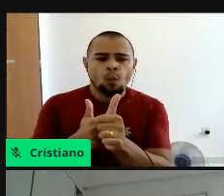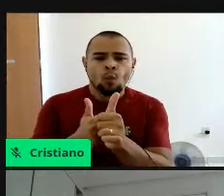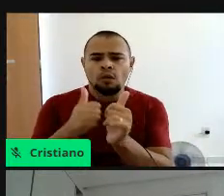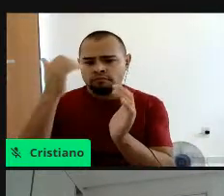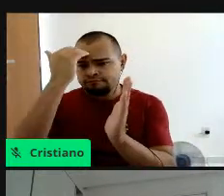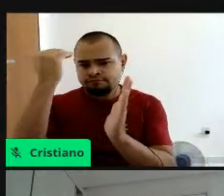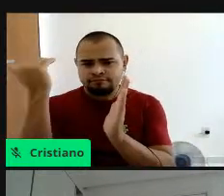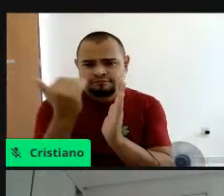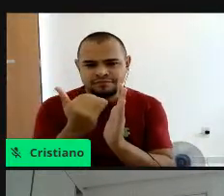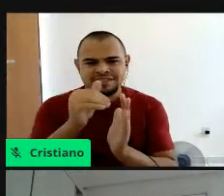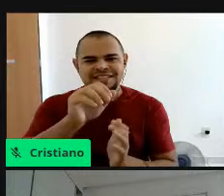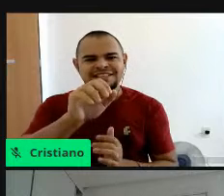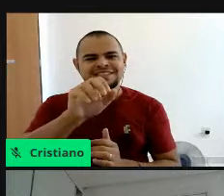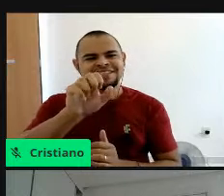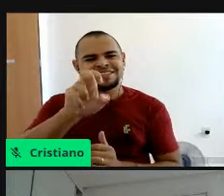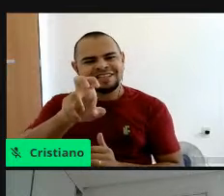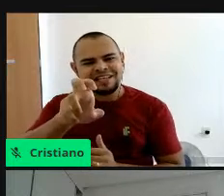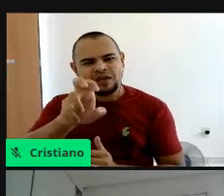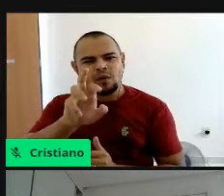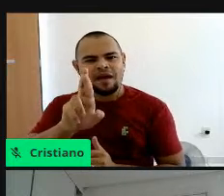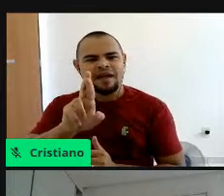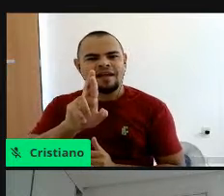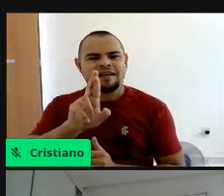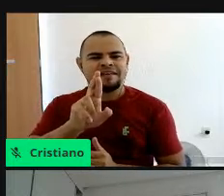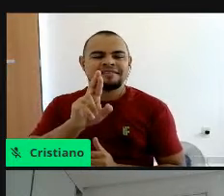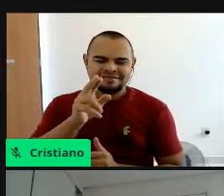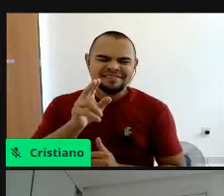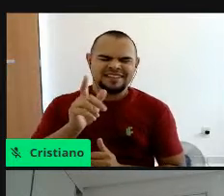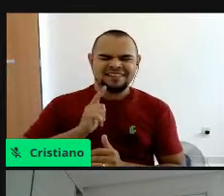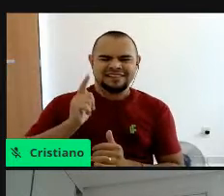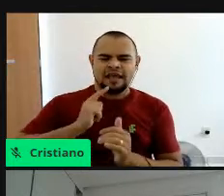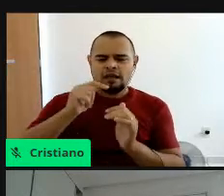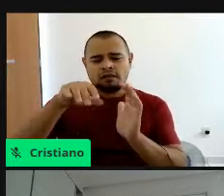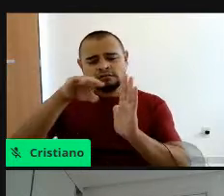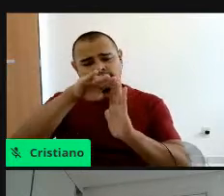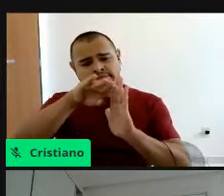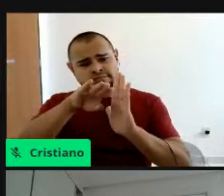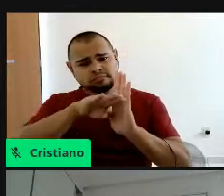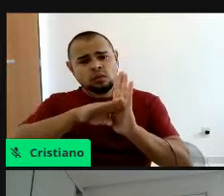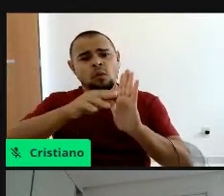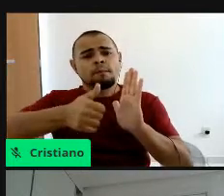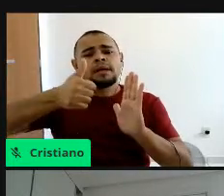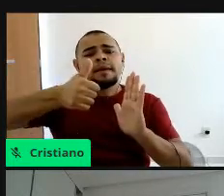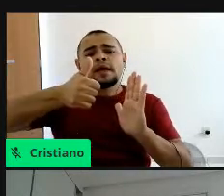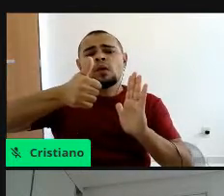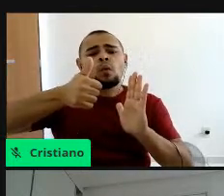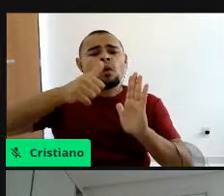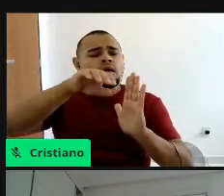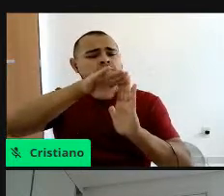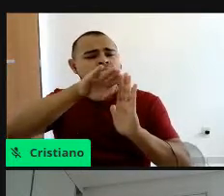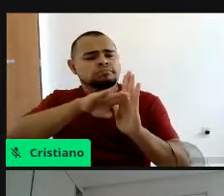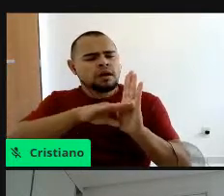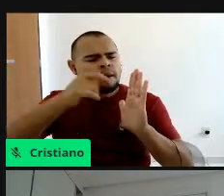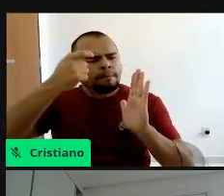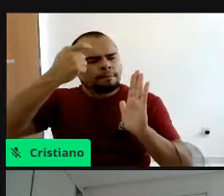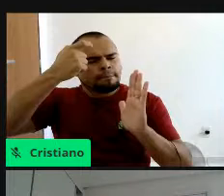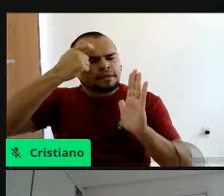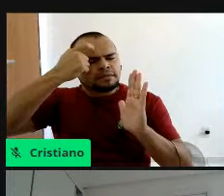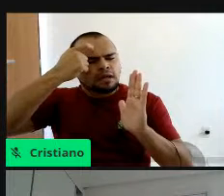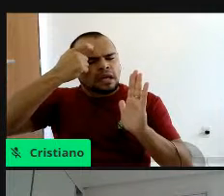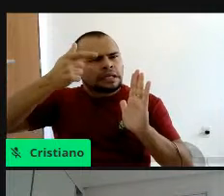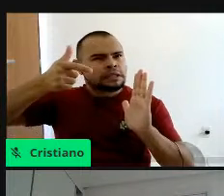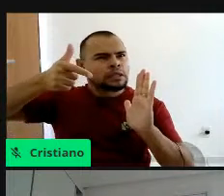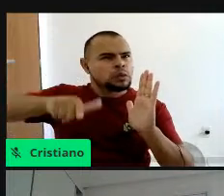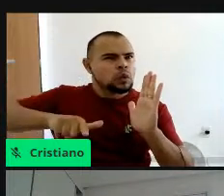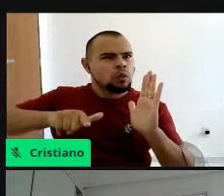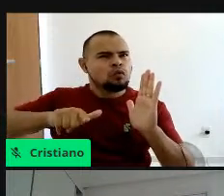5Rs, primeiro, os 3Rs, 5Rs, 7Rs, o primeiro vem realmente repensar, né, repensar